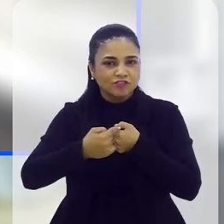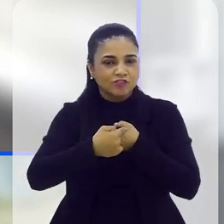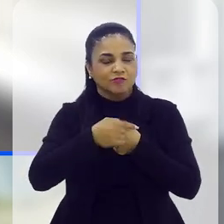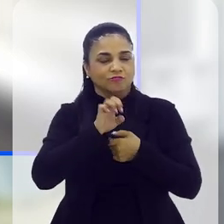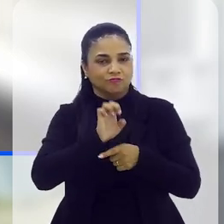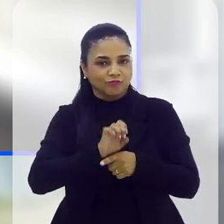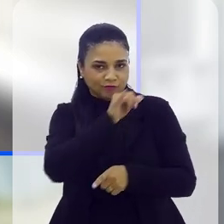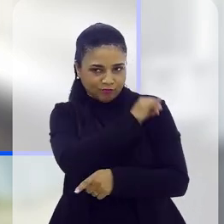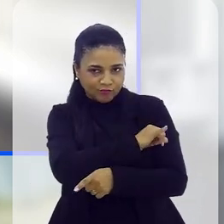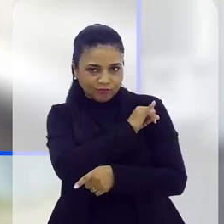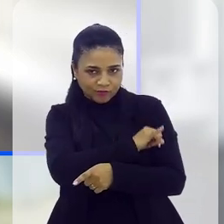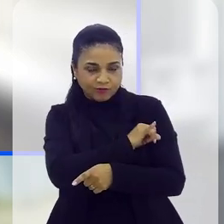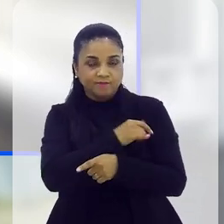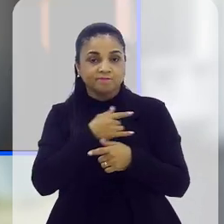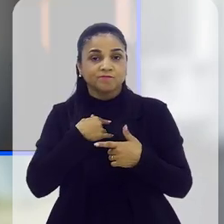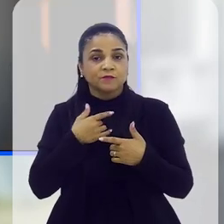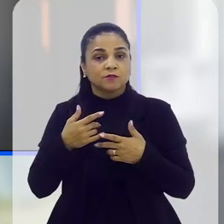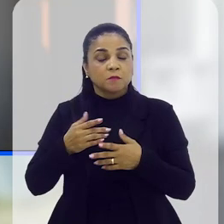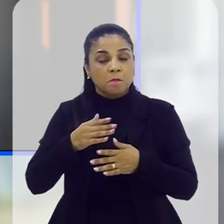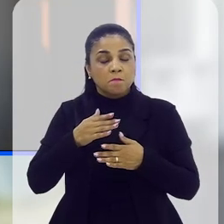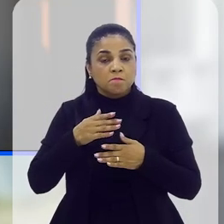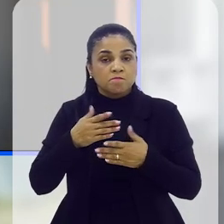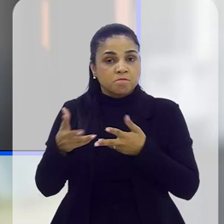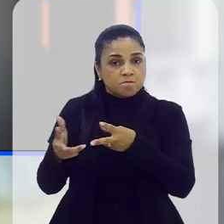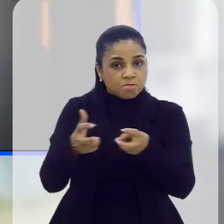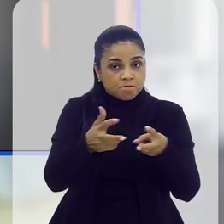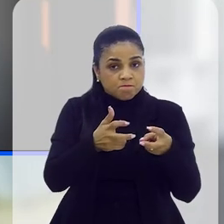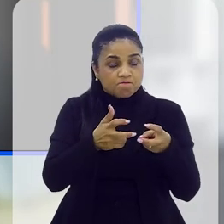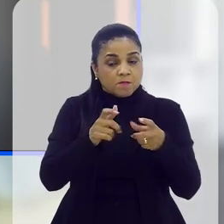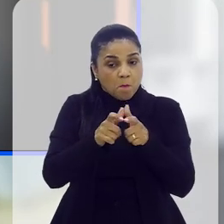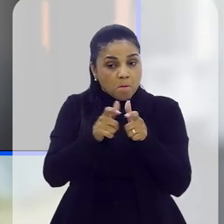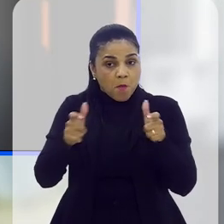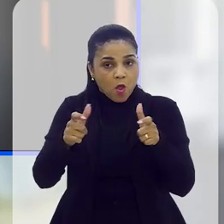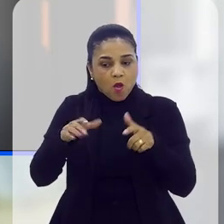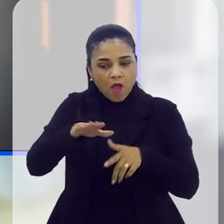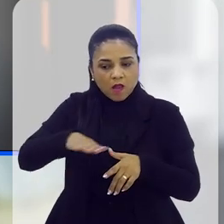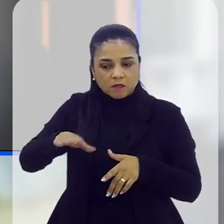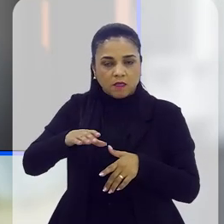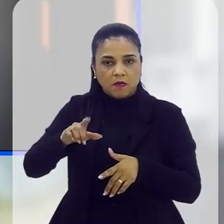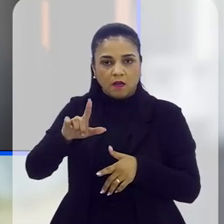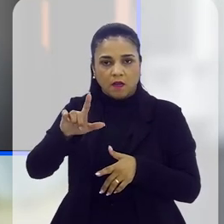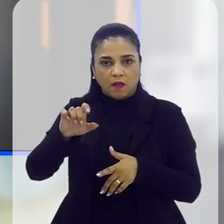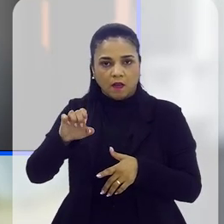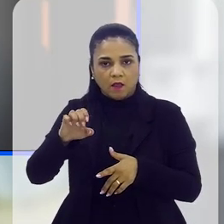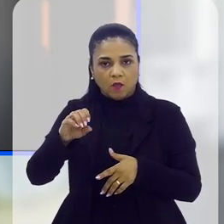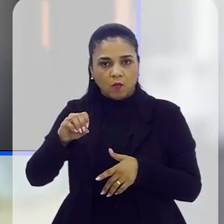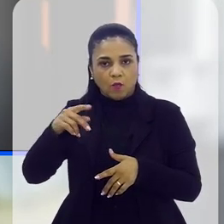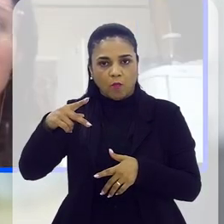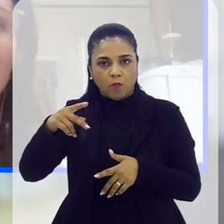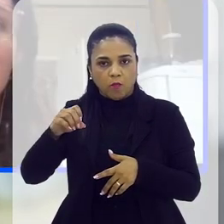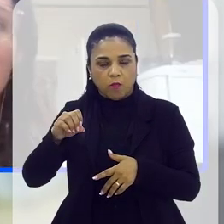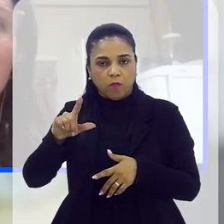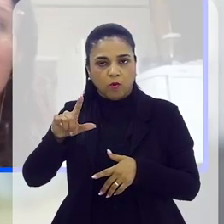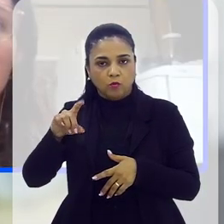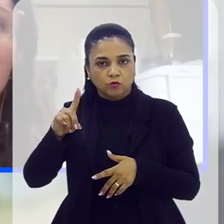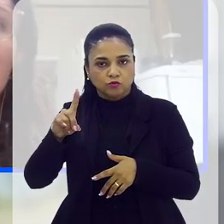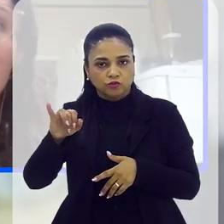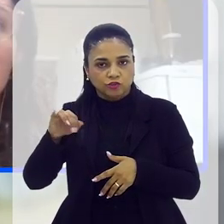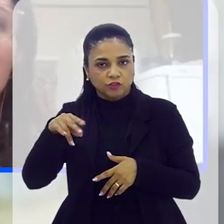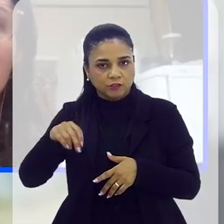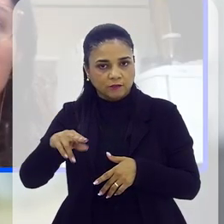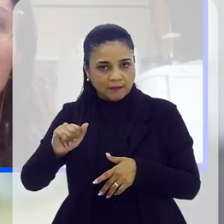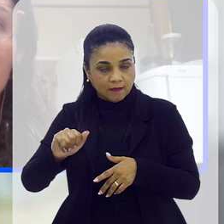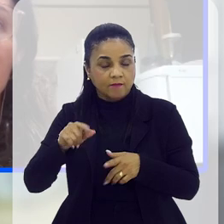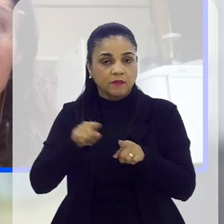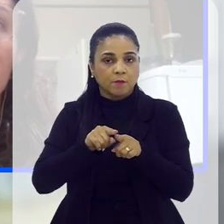regiões também do estado. Então a gente vê o top 10, digamos assim, a maior incidência vem na Leopoldina, que é uma região que tem o Complexo da Maré, do